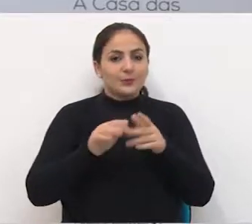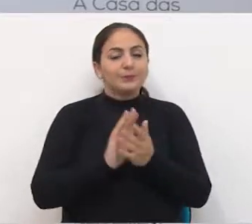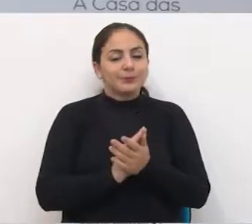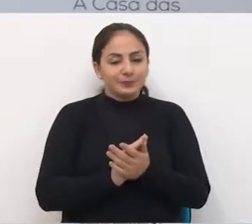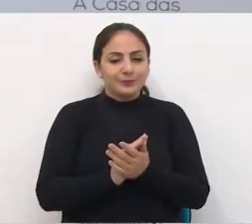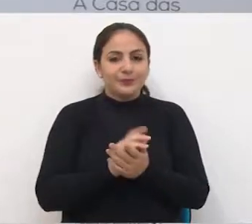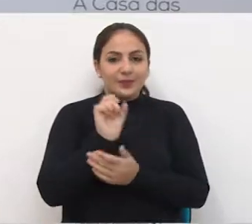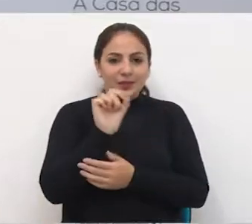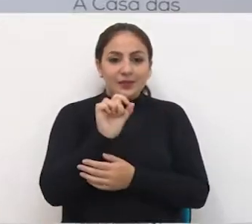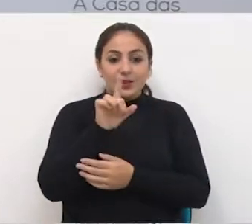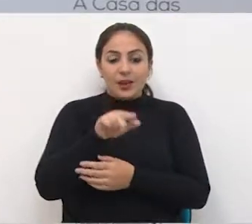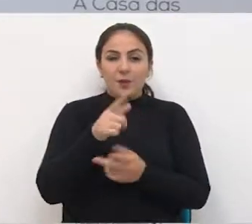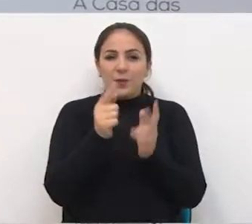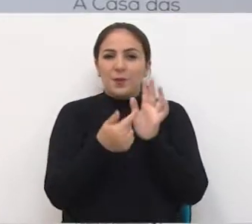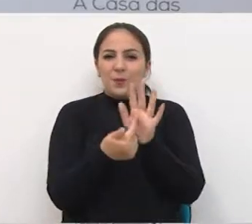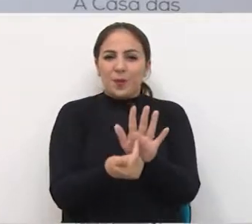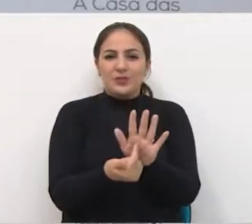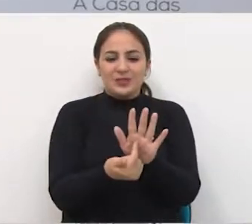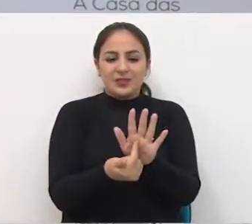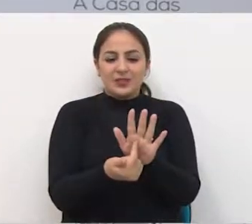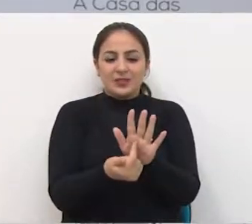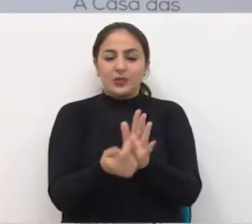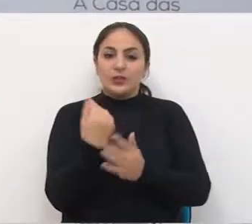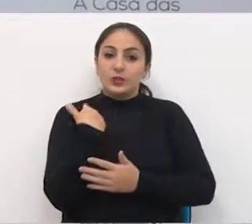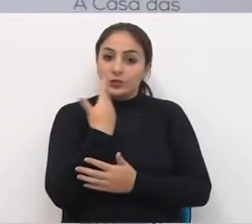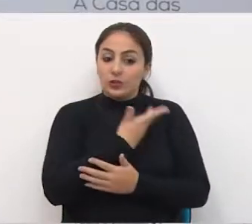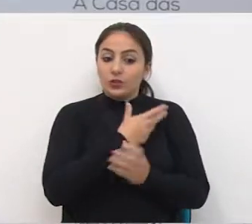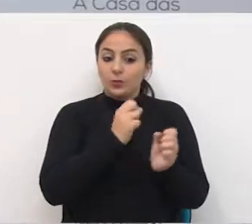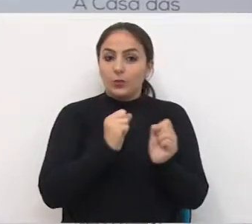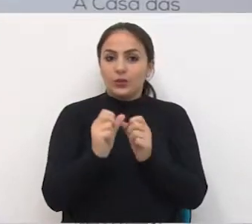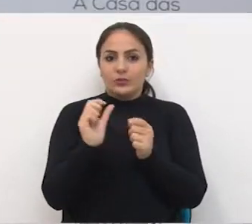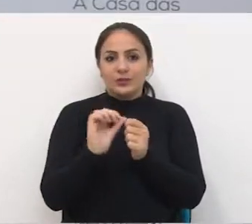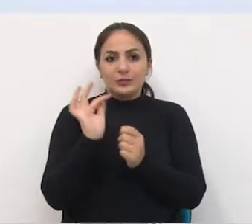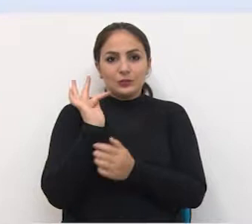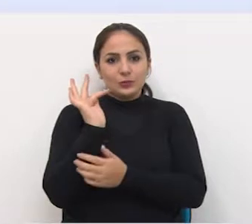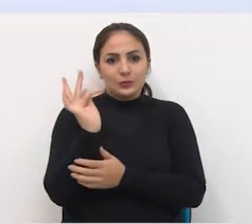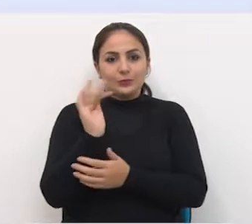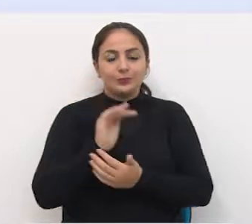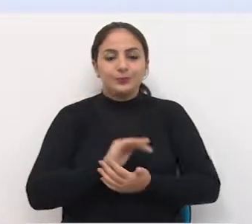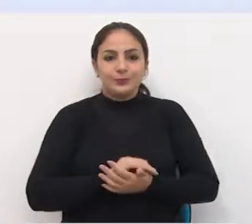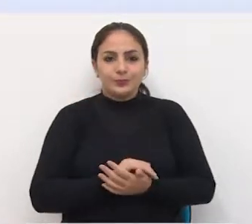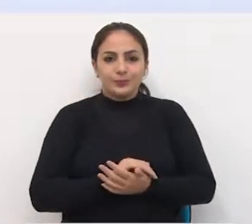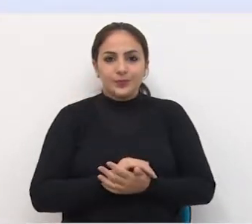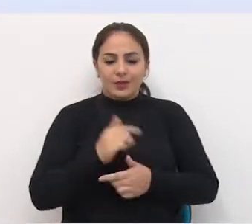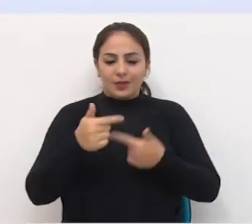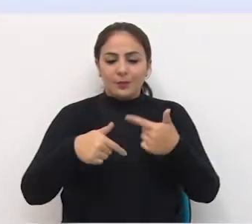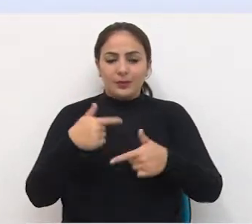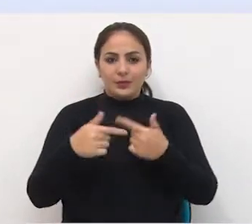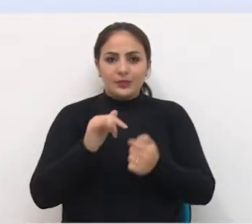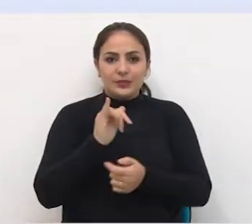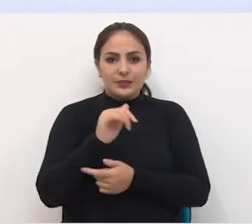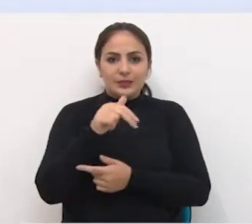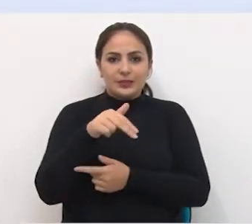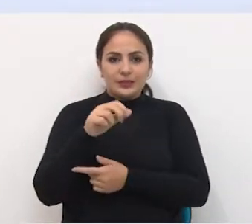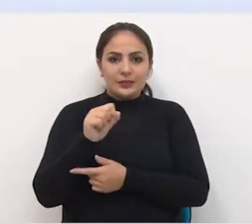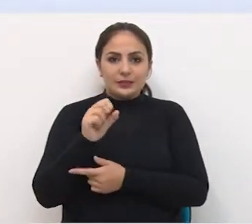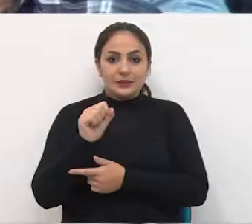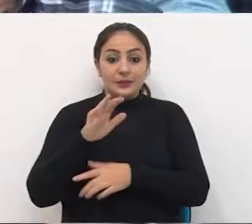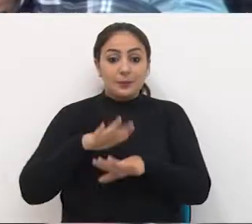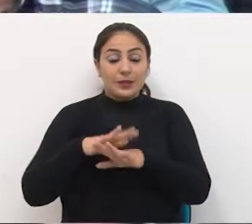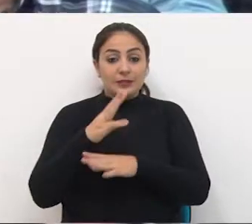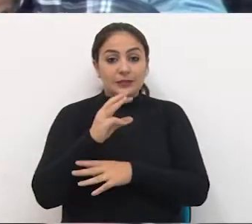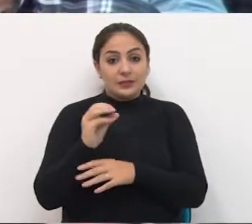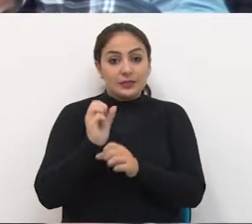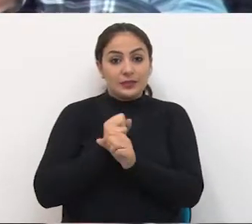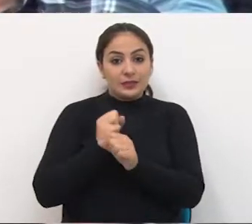Isso foi uma pequena amostra do que a gente pode fazer no futuro. Servidor do INSS há mais de 30 anos,